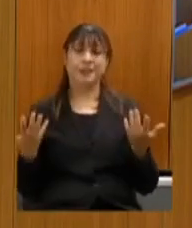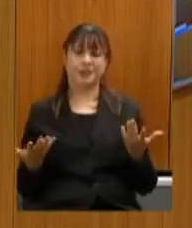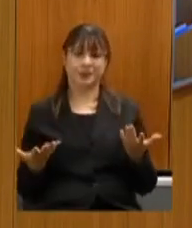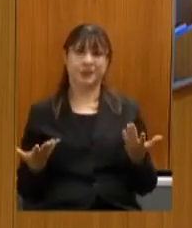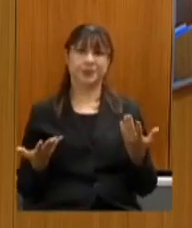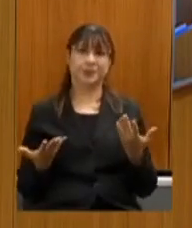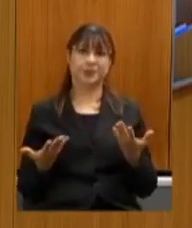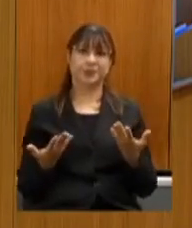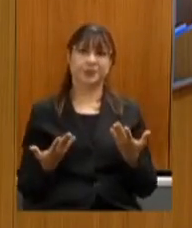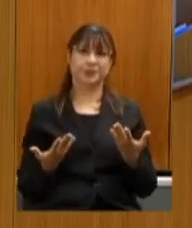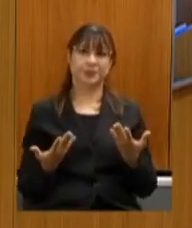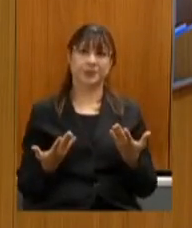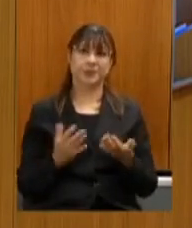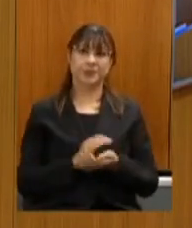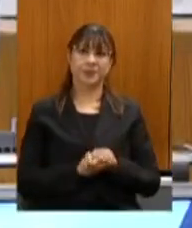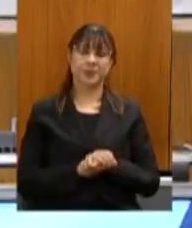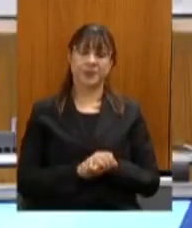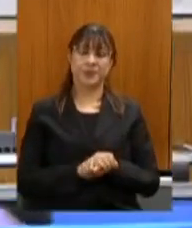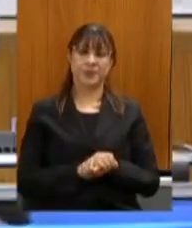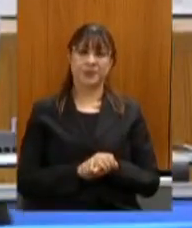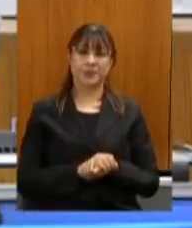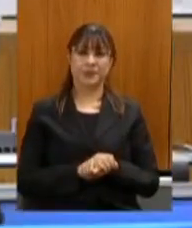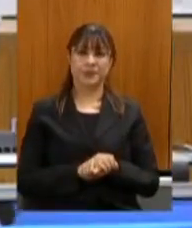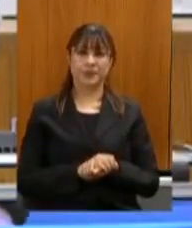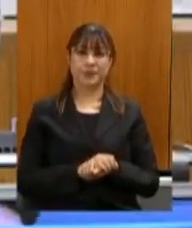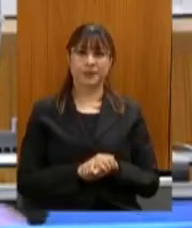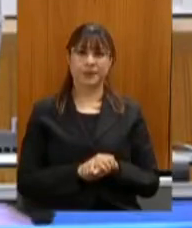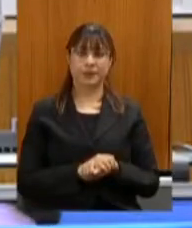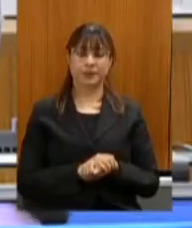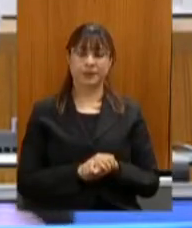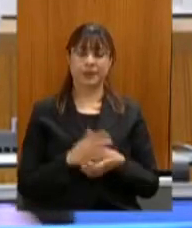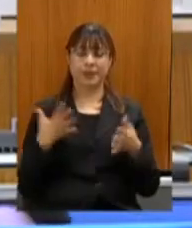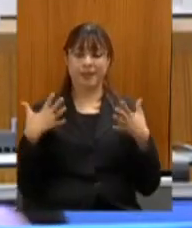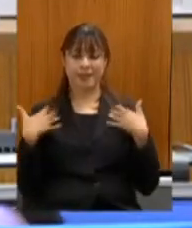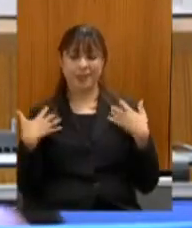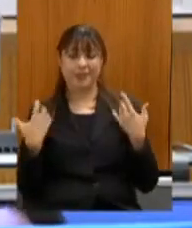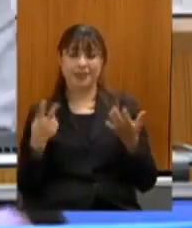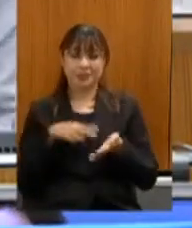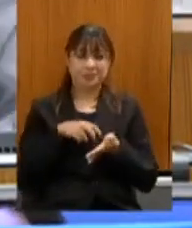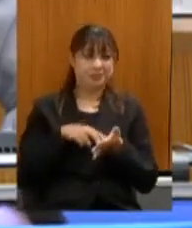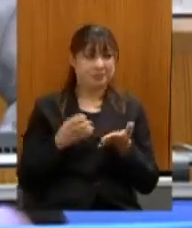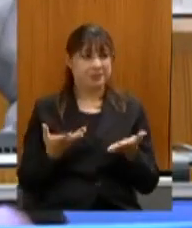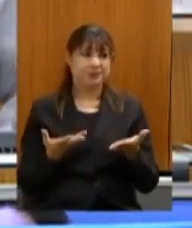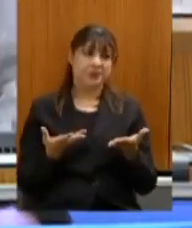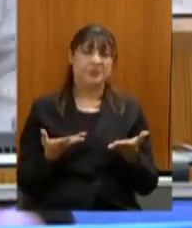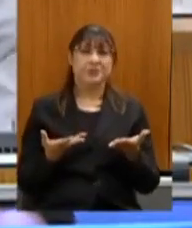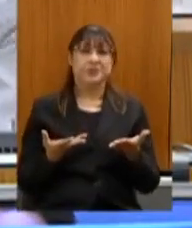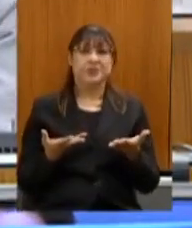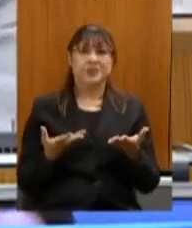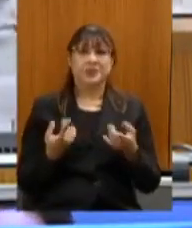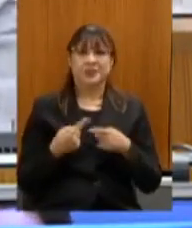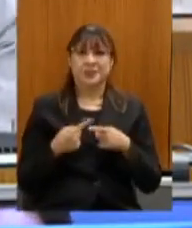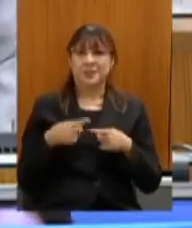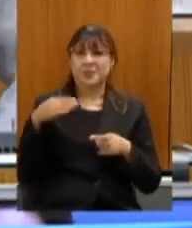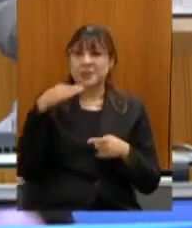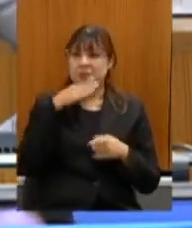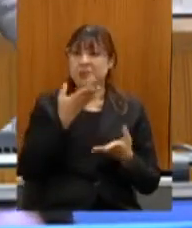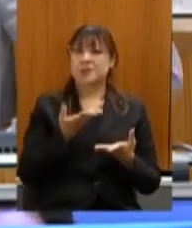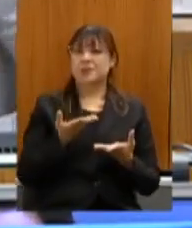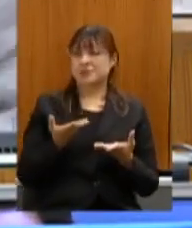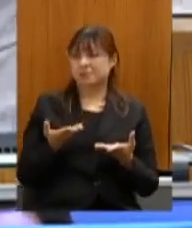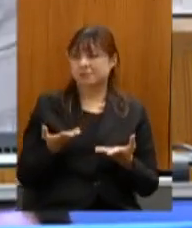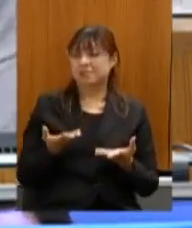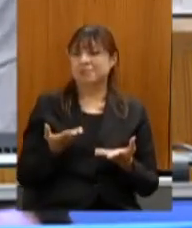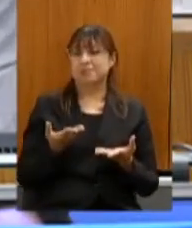e com tanta com tanta alegria acho que e assim alegria de ver a sensatez